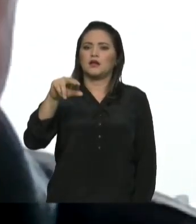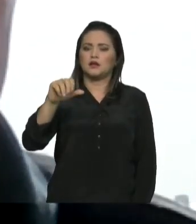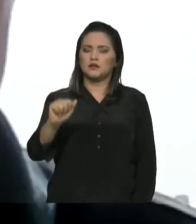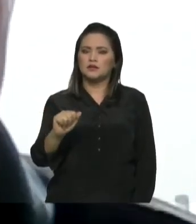aprovação da matéria.